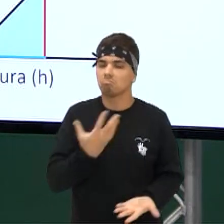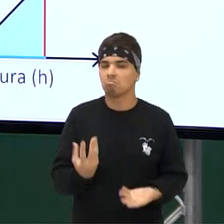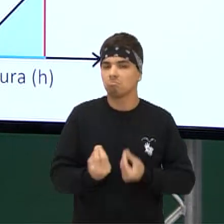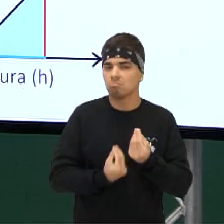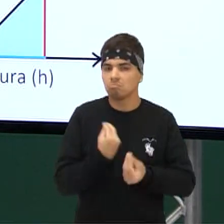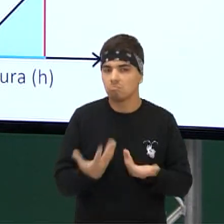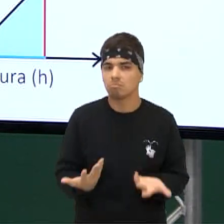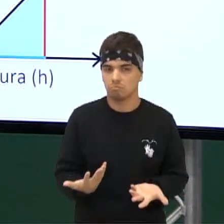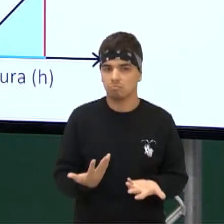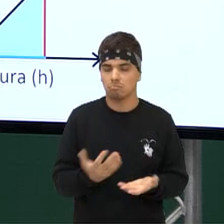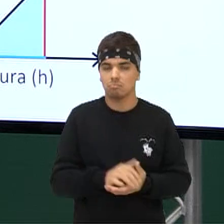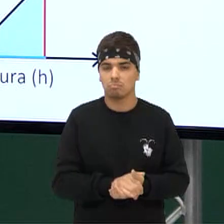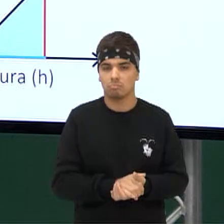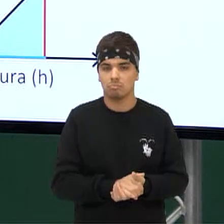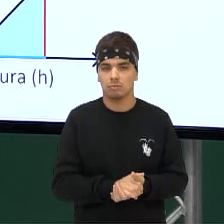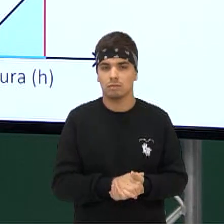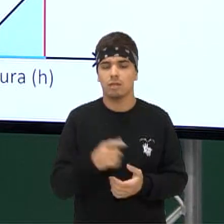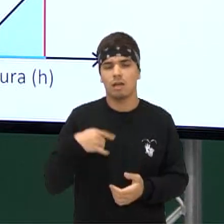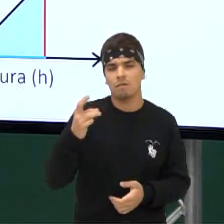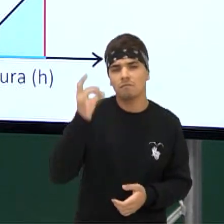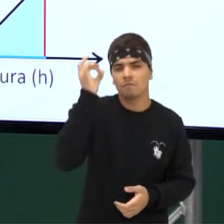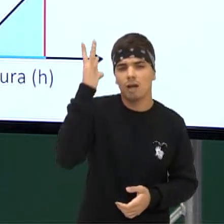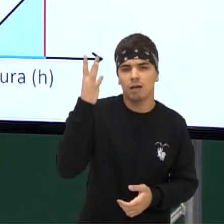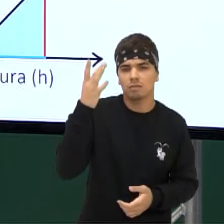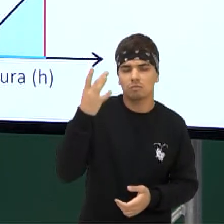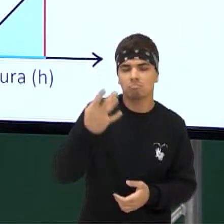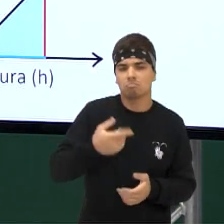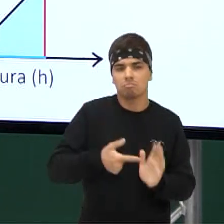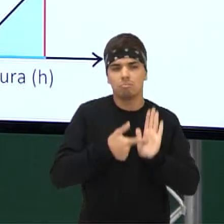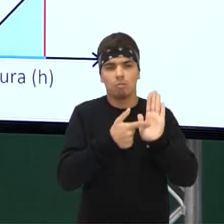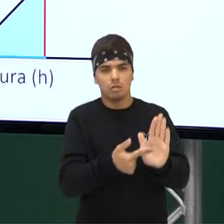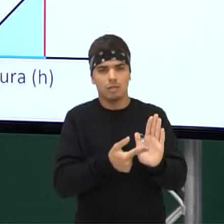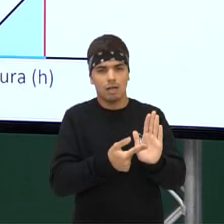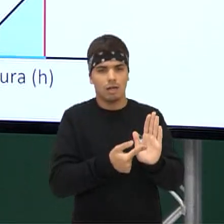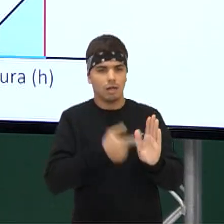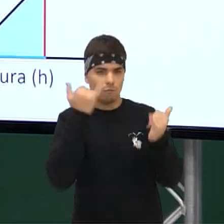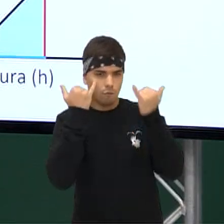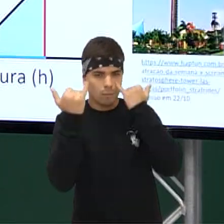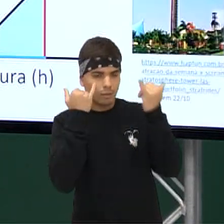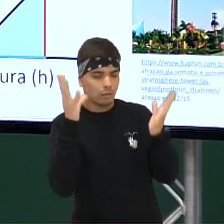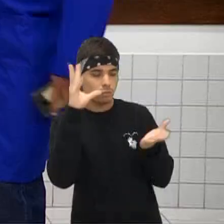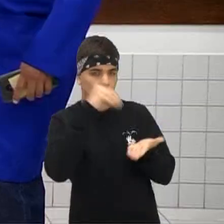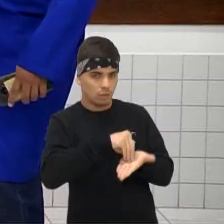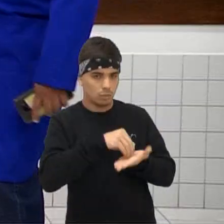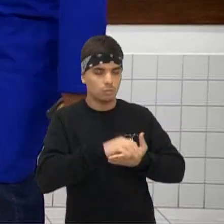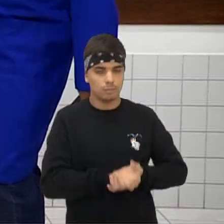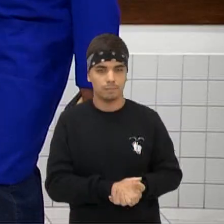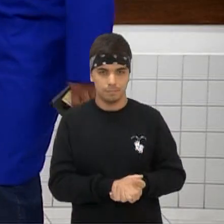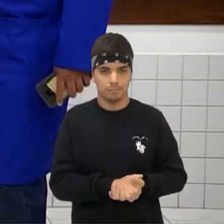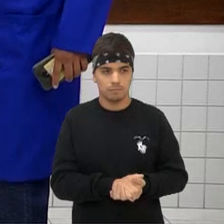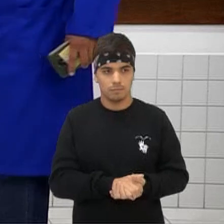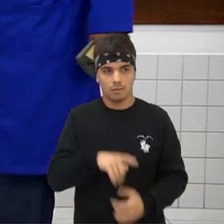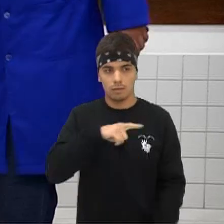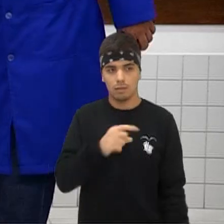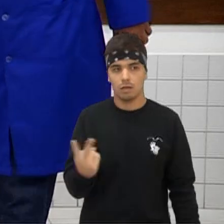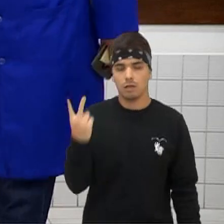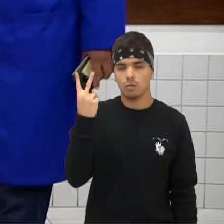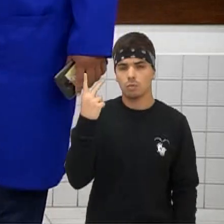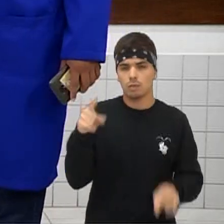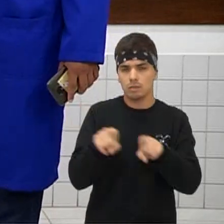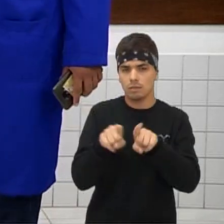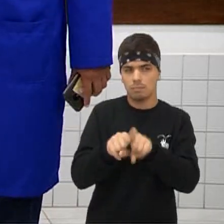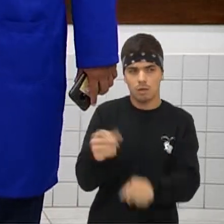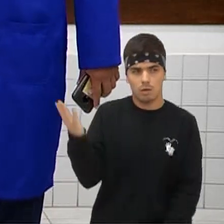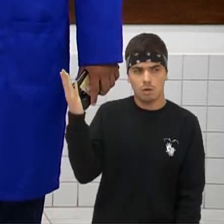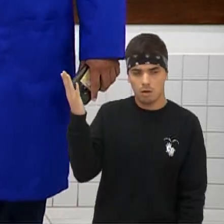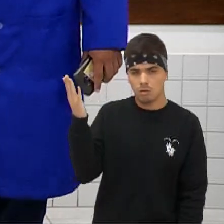lúdica e fácil De colocar bastante informação Não é mesmo? Ok Pessoal, e aqui tenho duas composições para